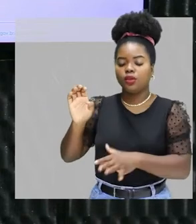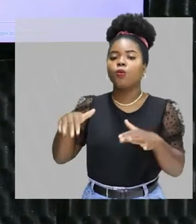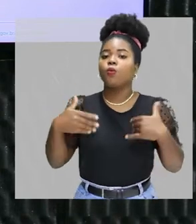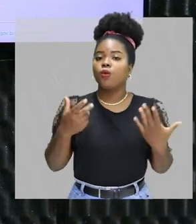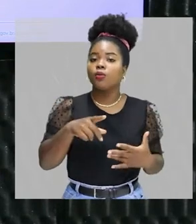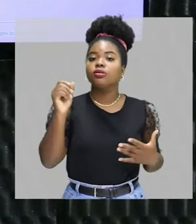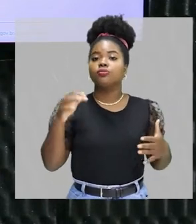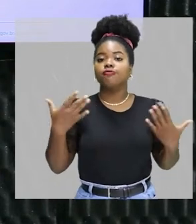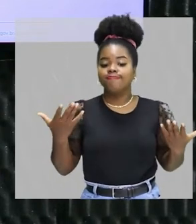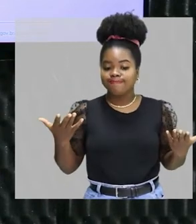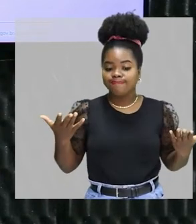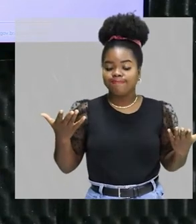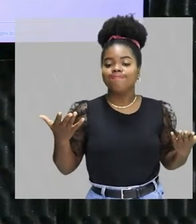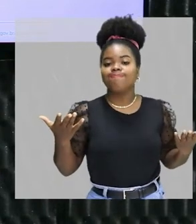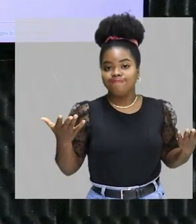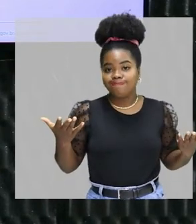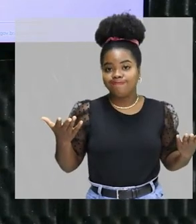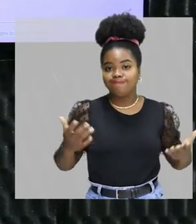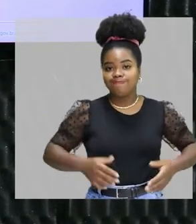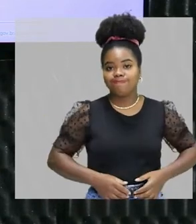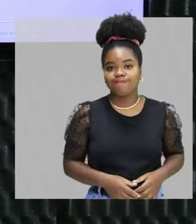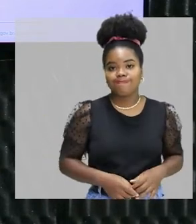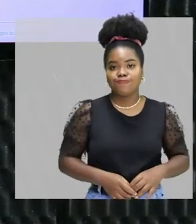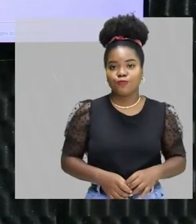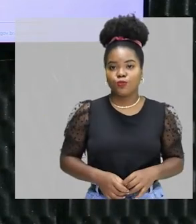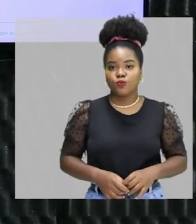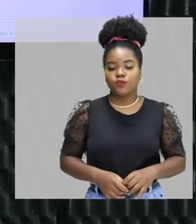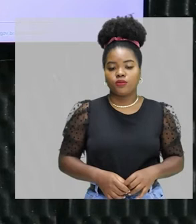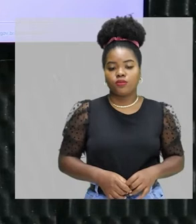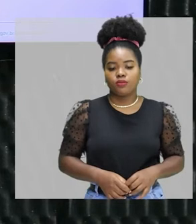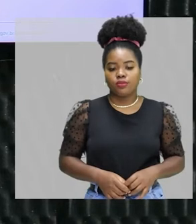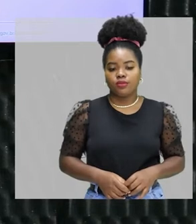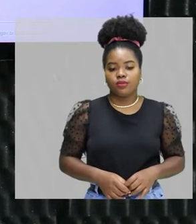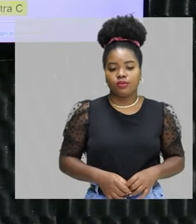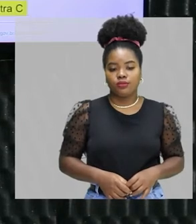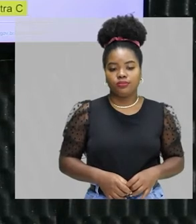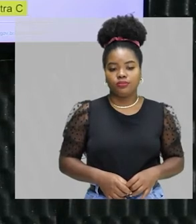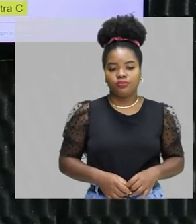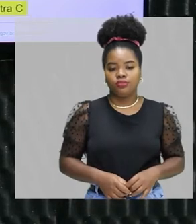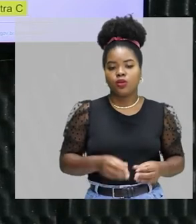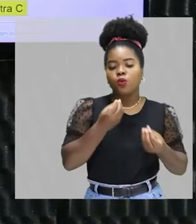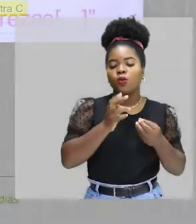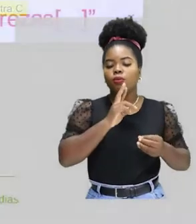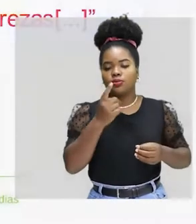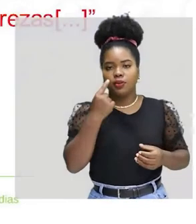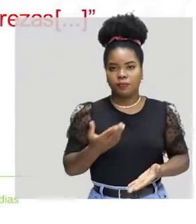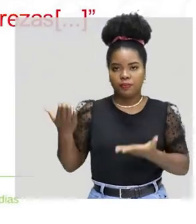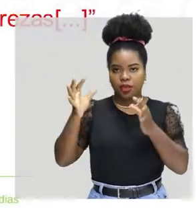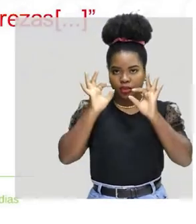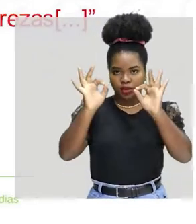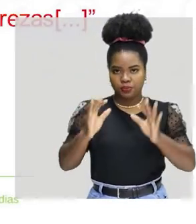e precipitação, precipitação e fermentação. Aqui estão as alternativas. Então, vamos lá.